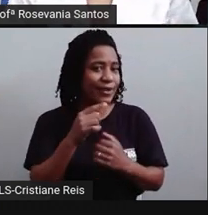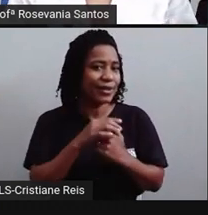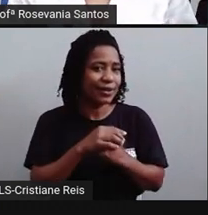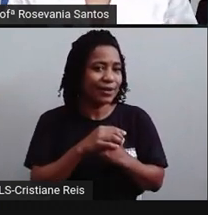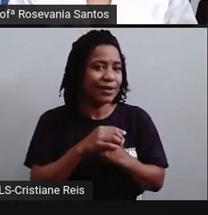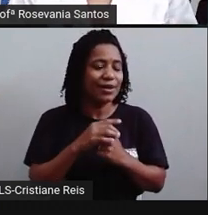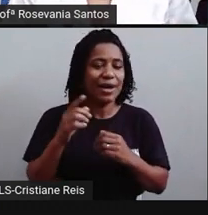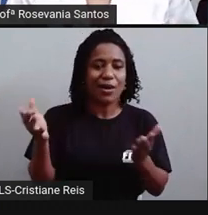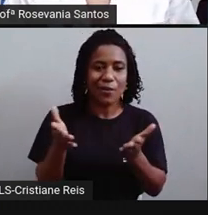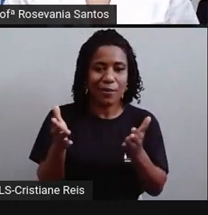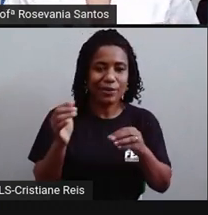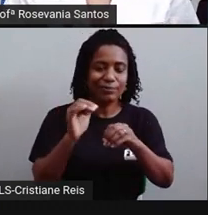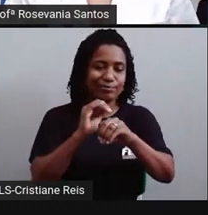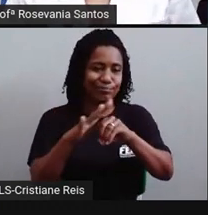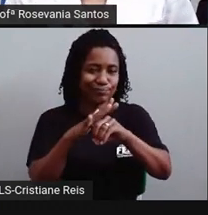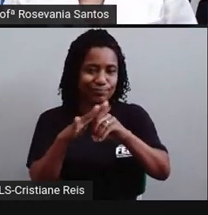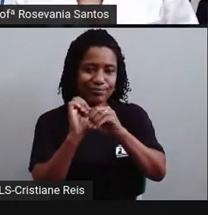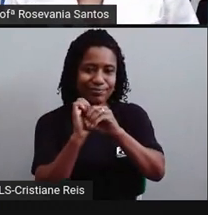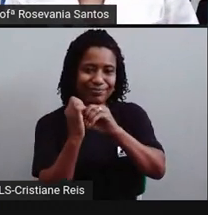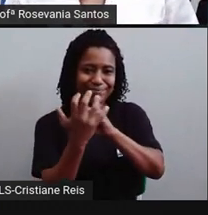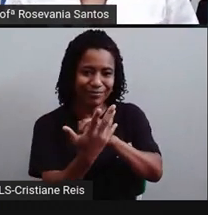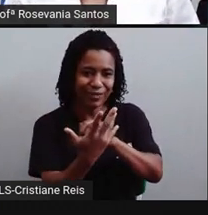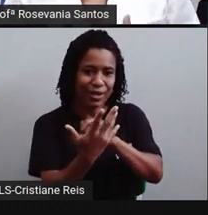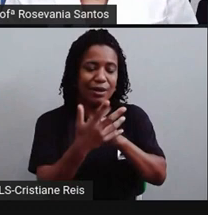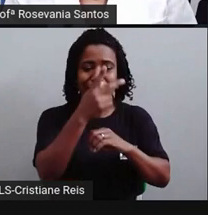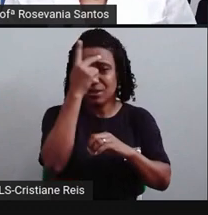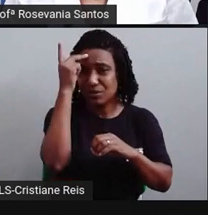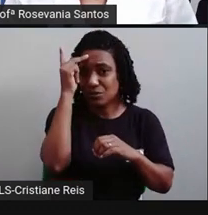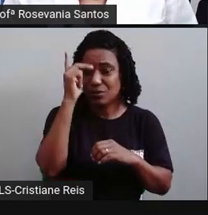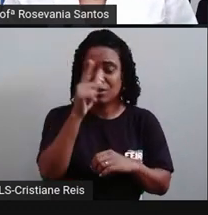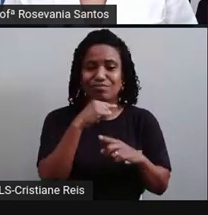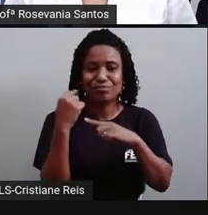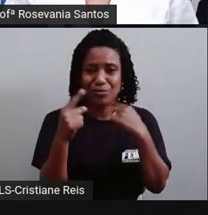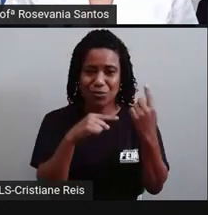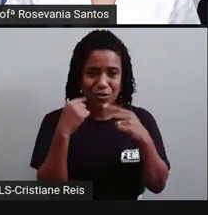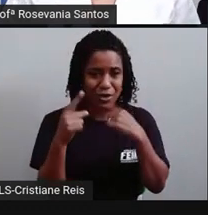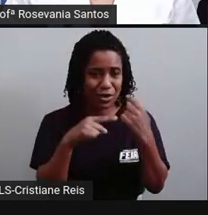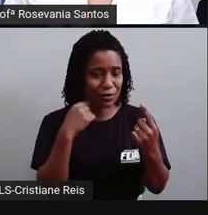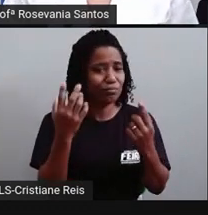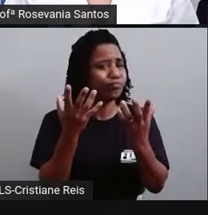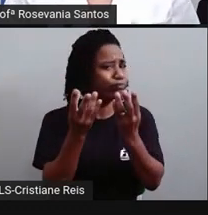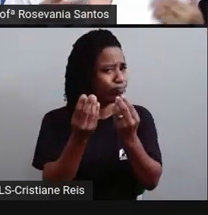que é esse período da pandemia, onde muitas pessoas morreram. Muitas pessoas também nasceram, né?